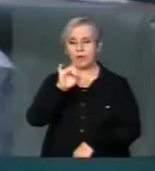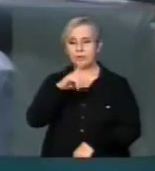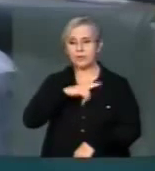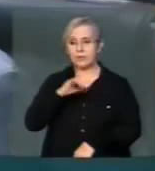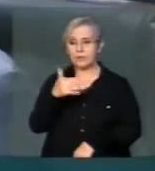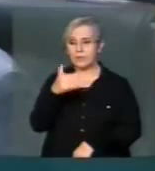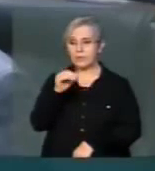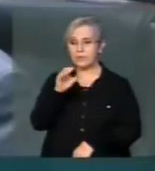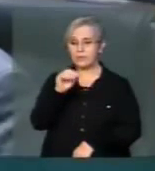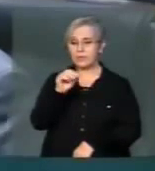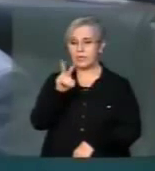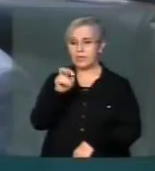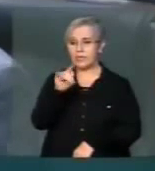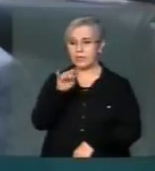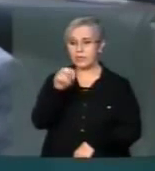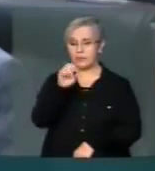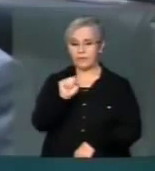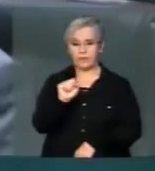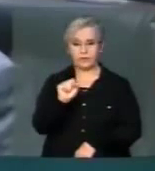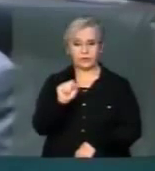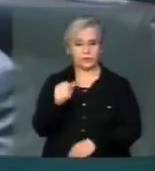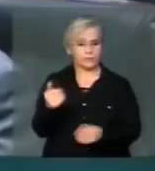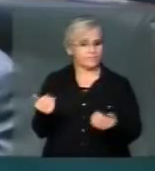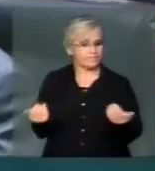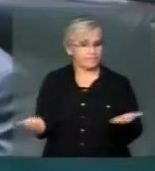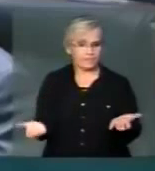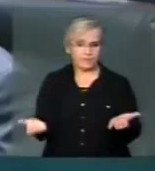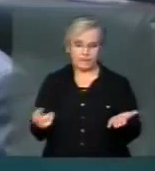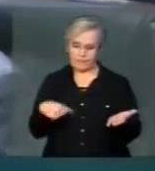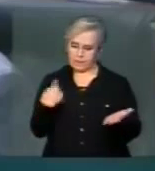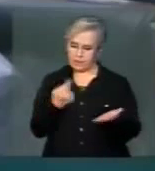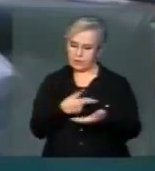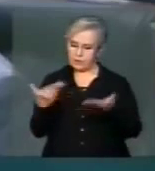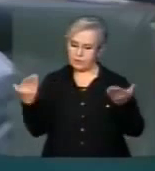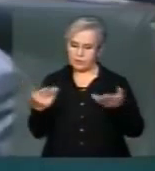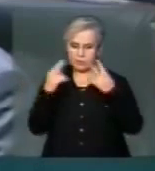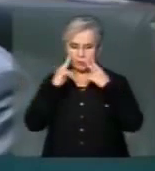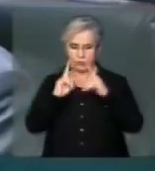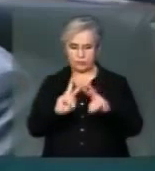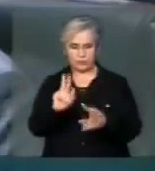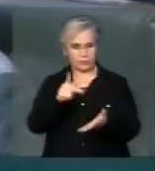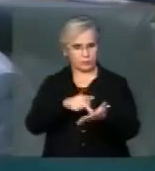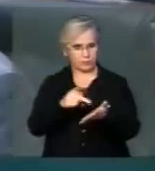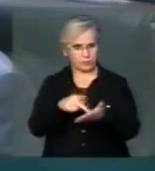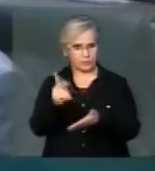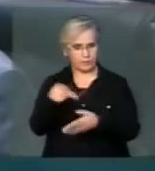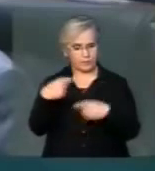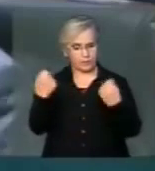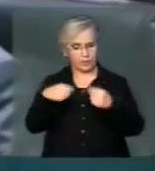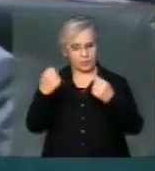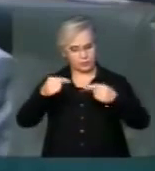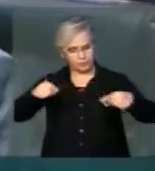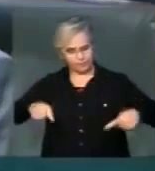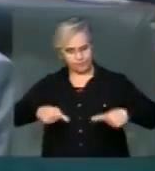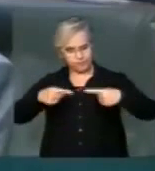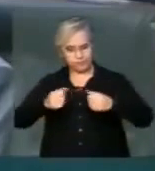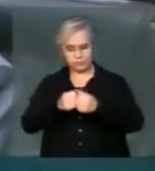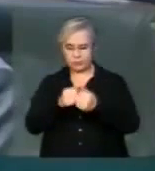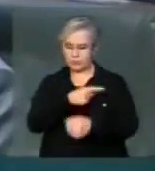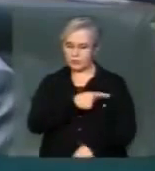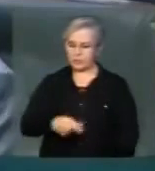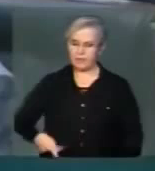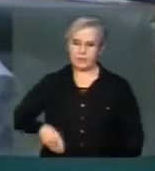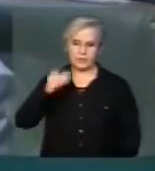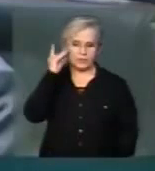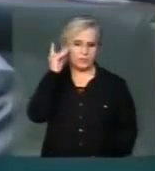com o recurso que apresentou essa casa. Então, nós estamos diante de uma realidade que precisa ser enfrentada. A Presidente Dilma